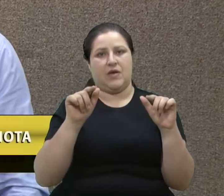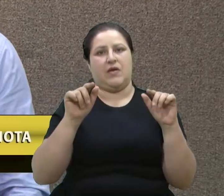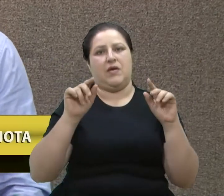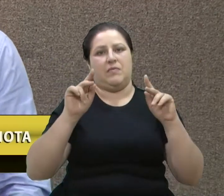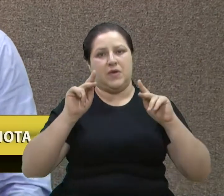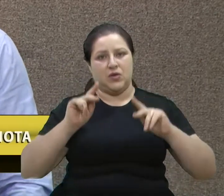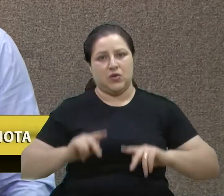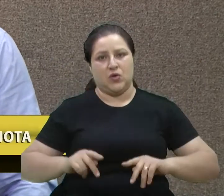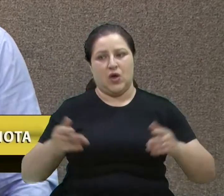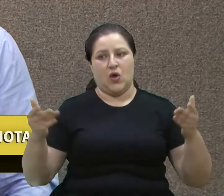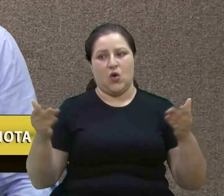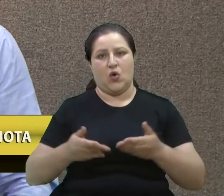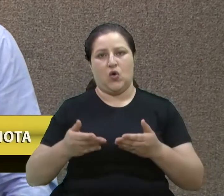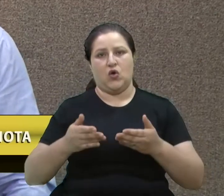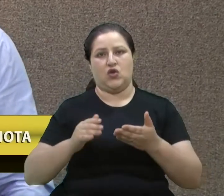ambiente.